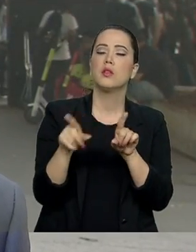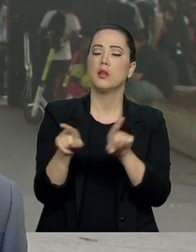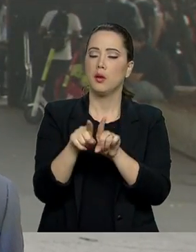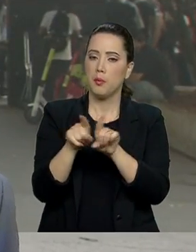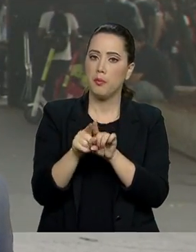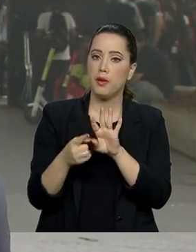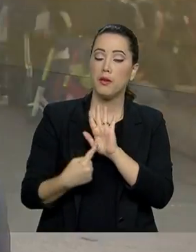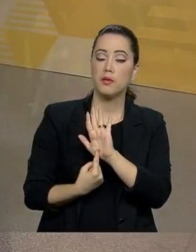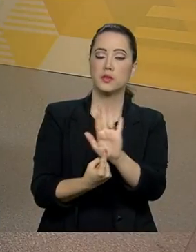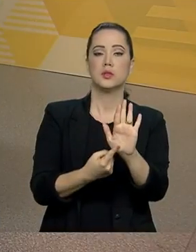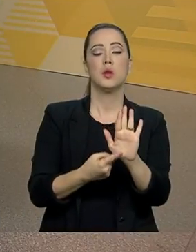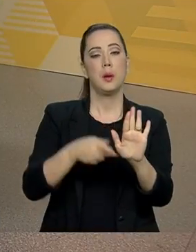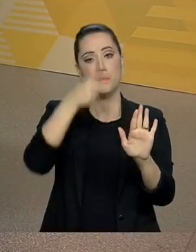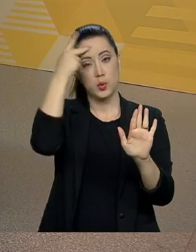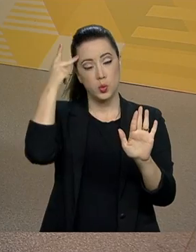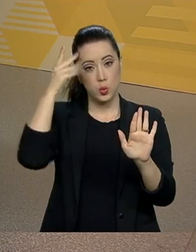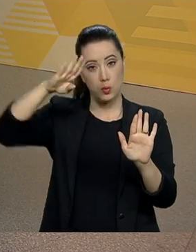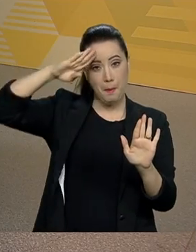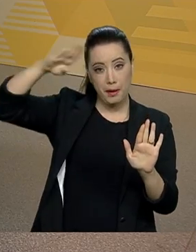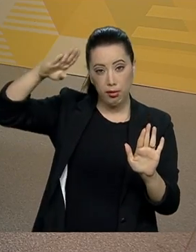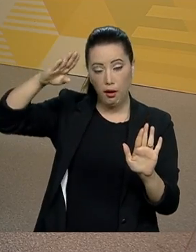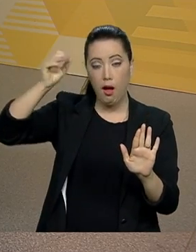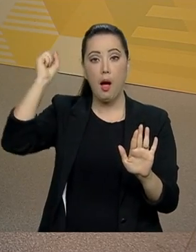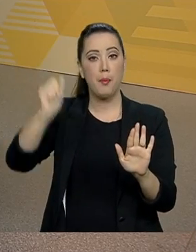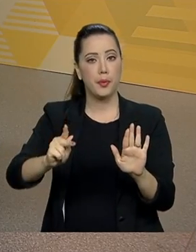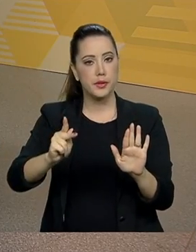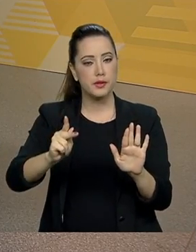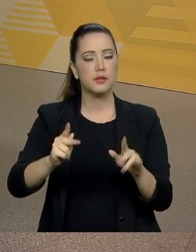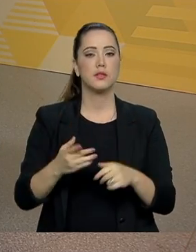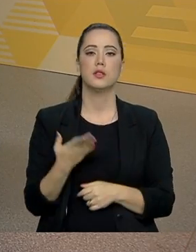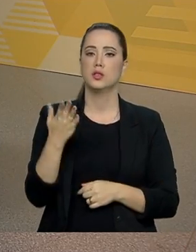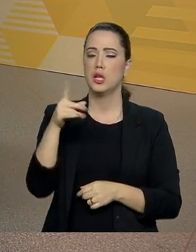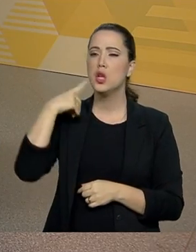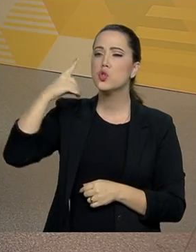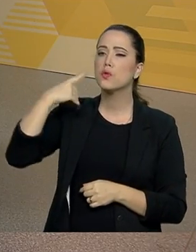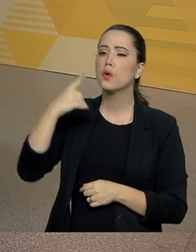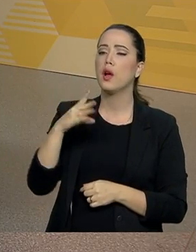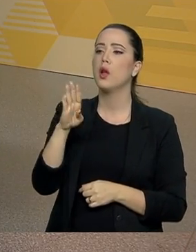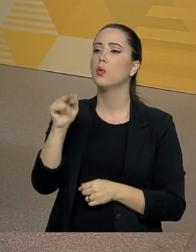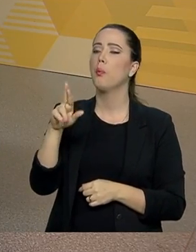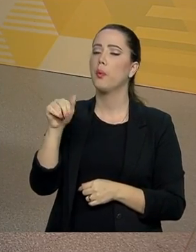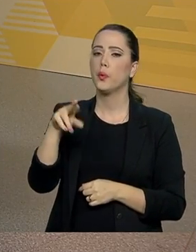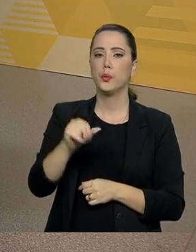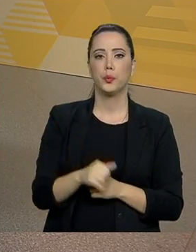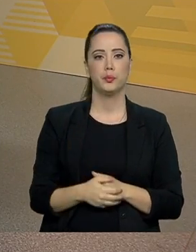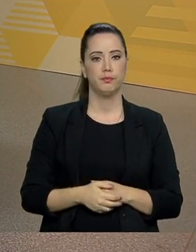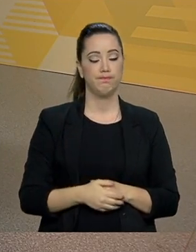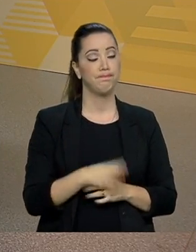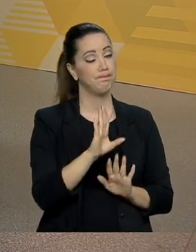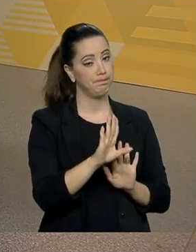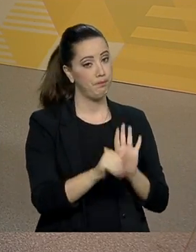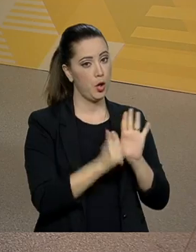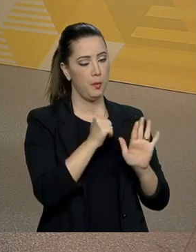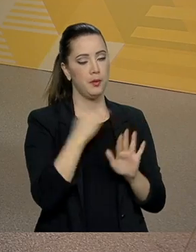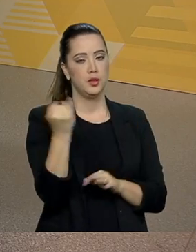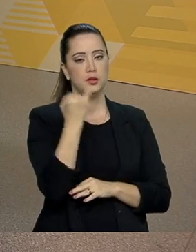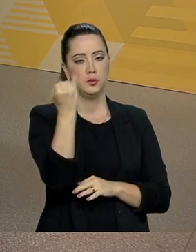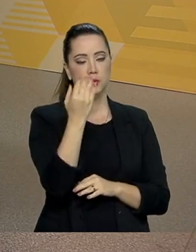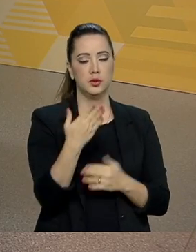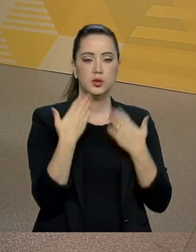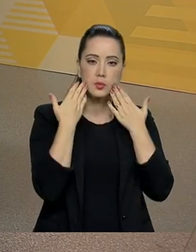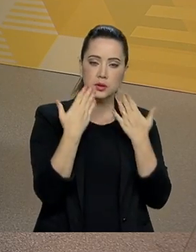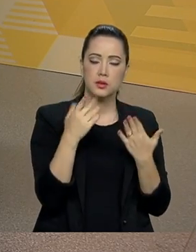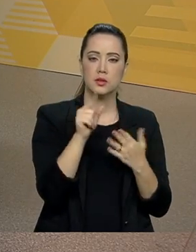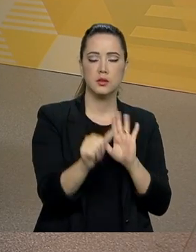aposentados e na ativa. Ele é advogado, o Bruno Brito, secretário. Bom, Bruno, primeiro é importante colocar